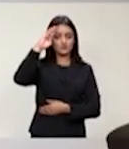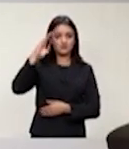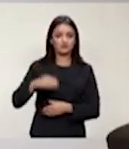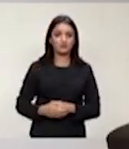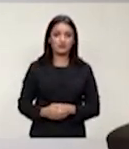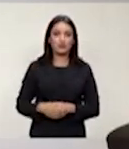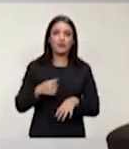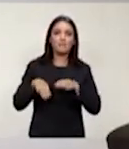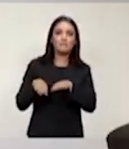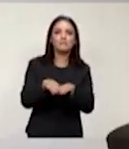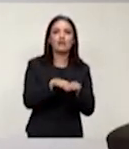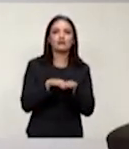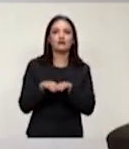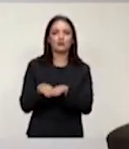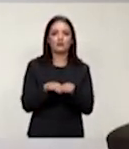padronização.